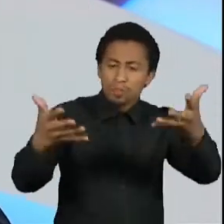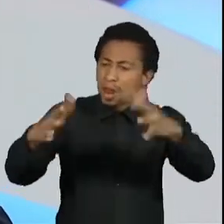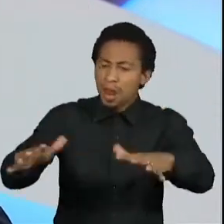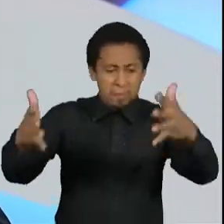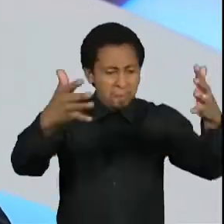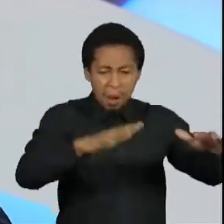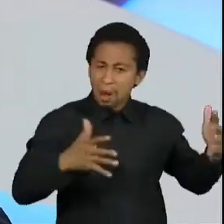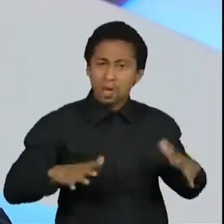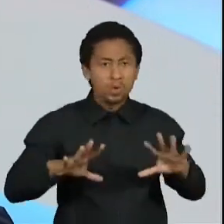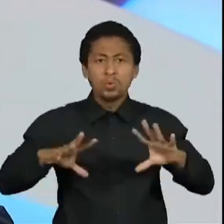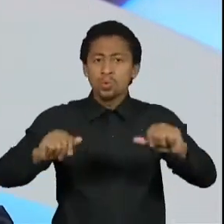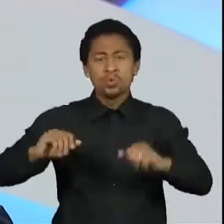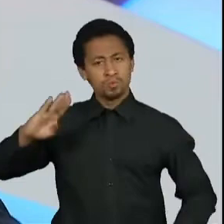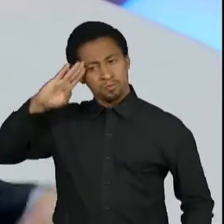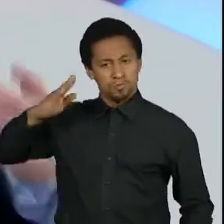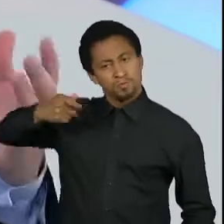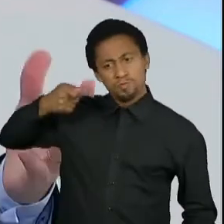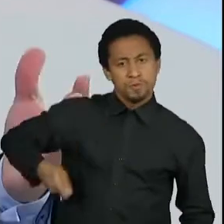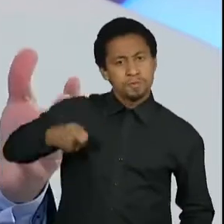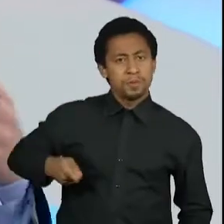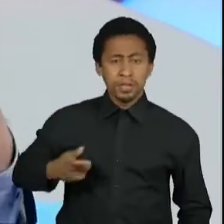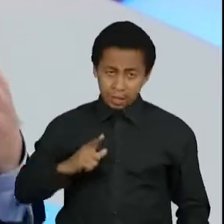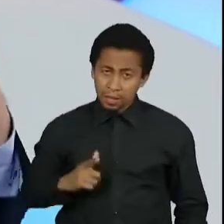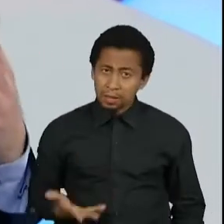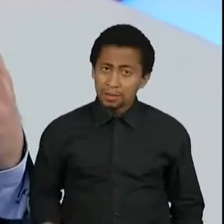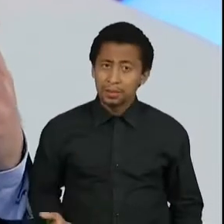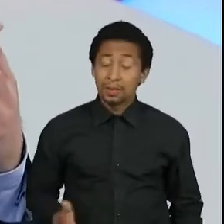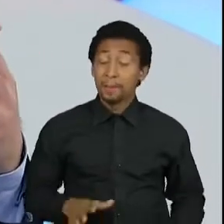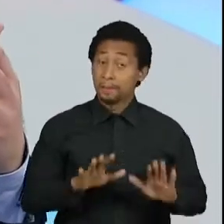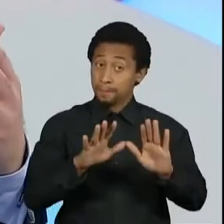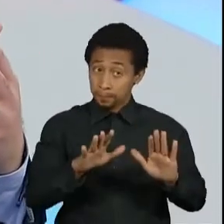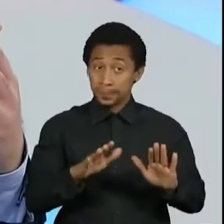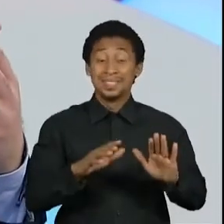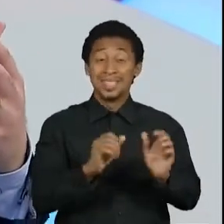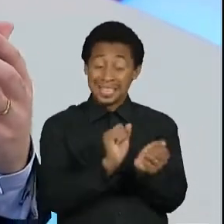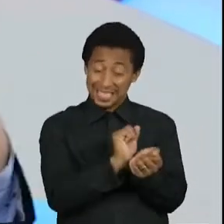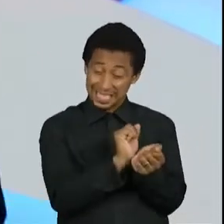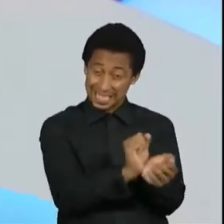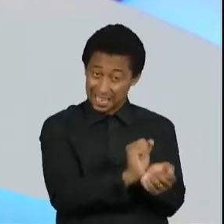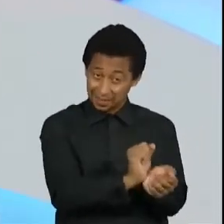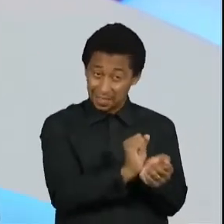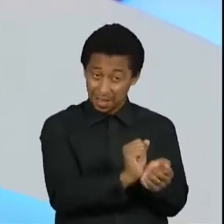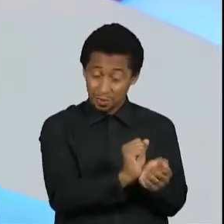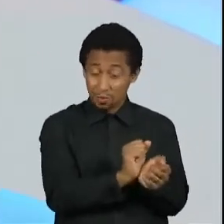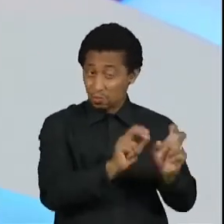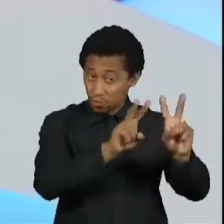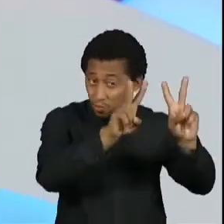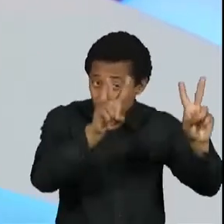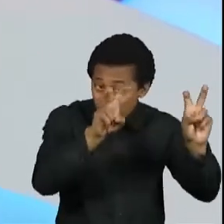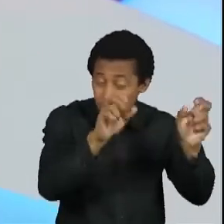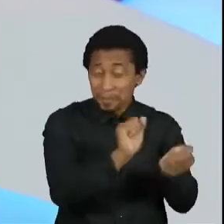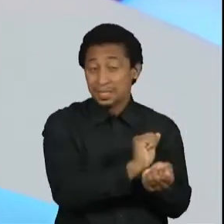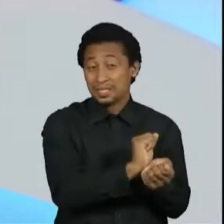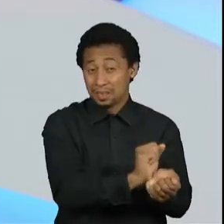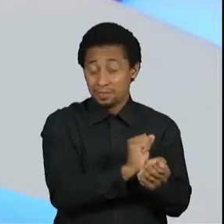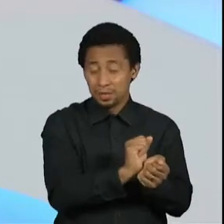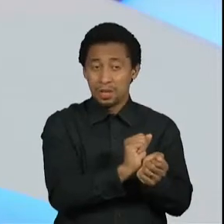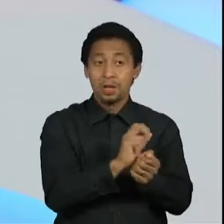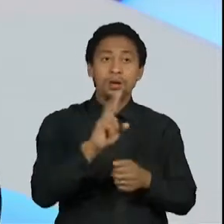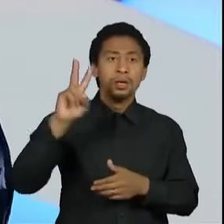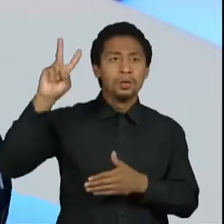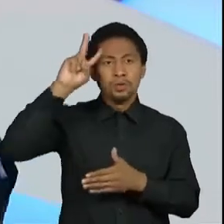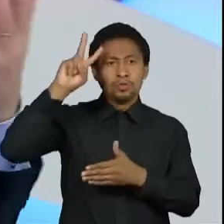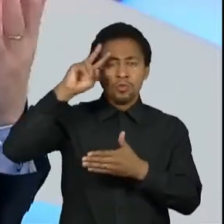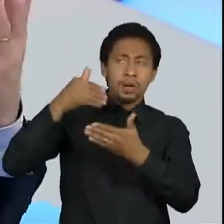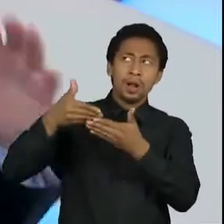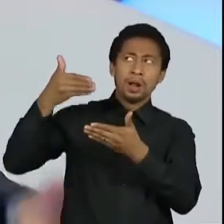Agora, relativamente à escravidão, é evidente que ninguém do bom senso, eu também não conheço ninguém, que olhe para a escravidão e